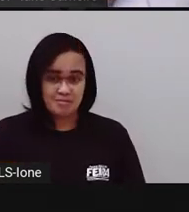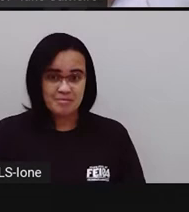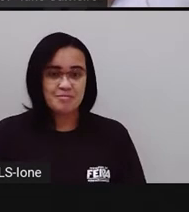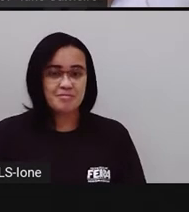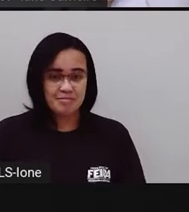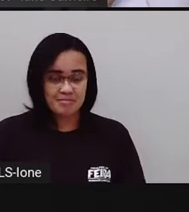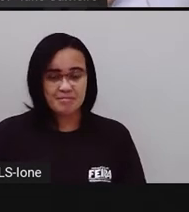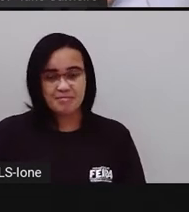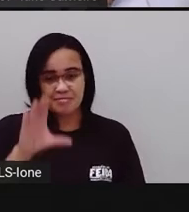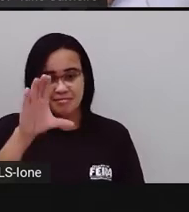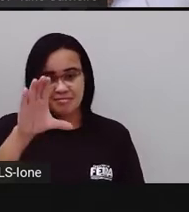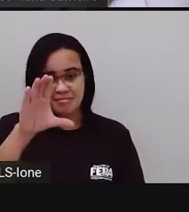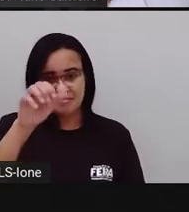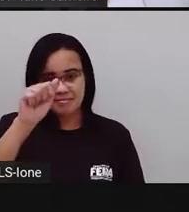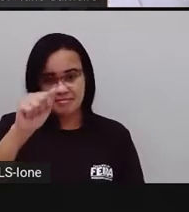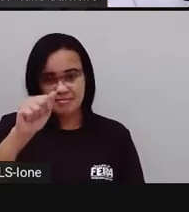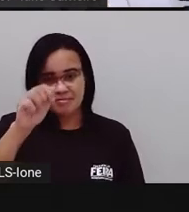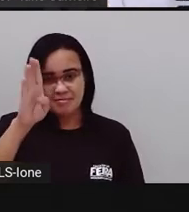o...